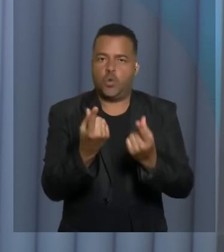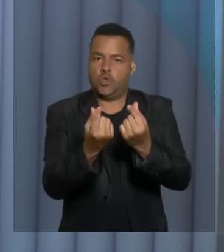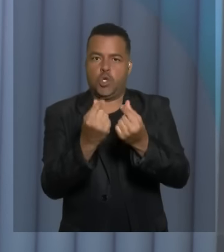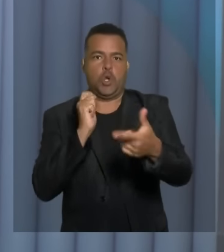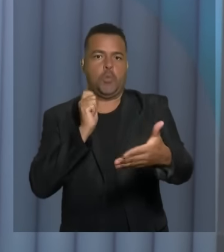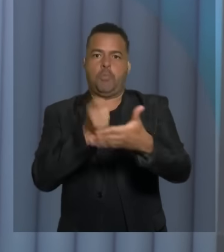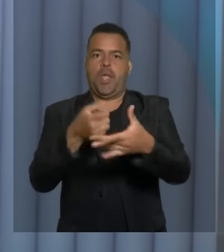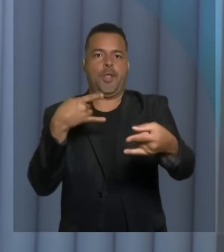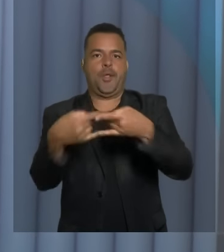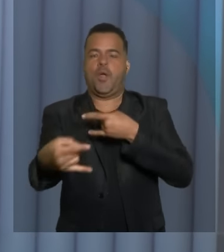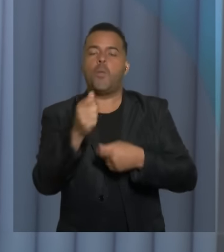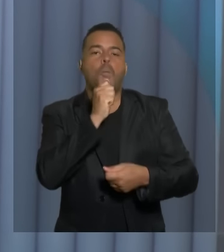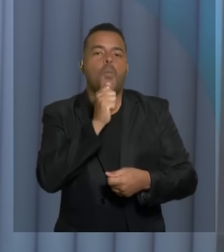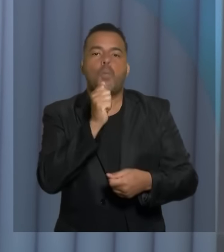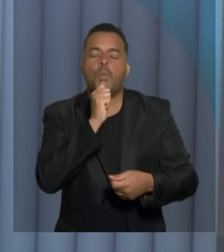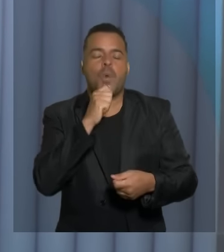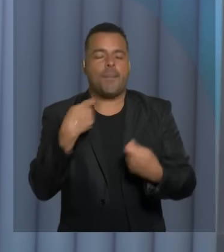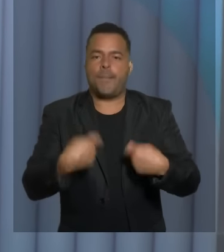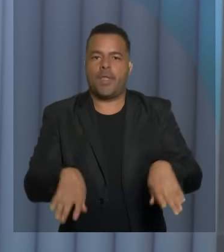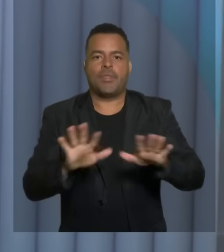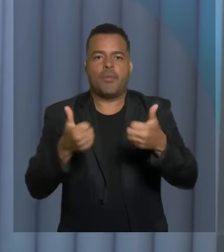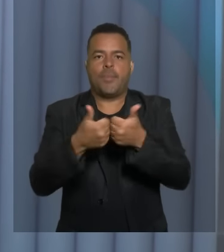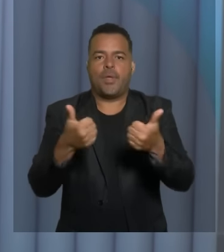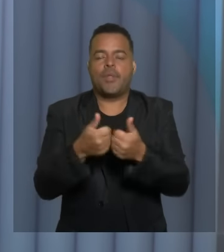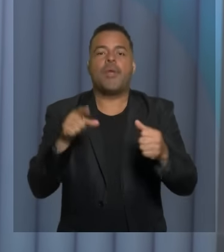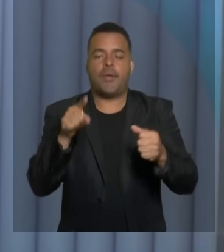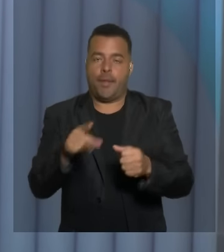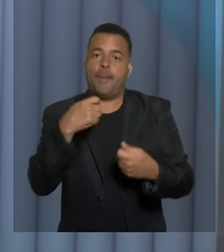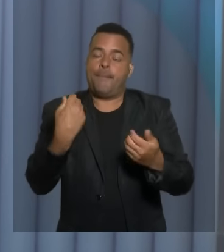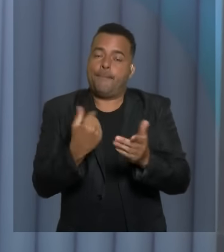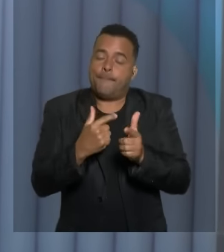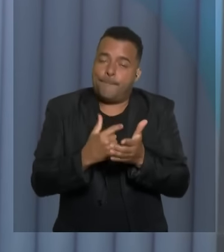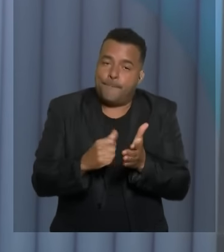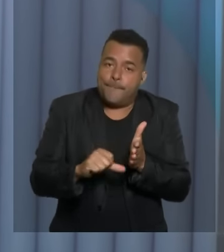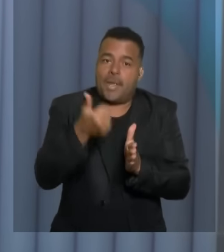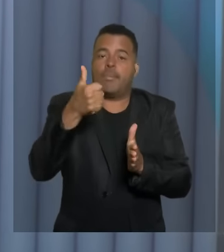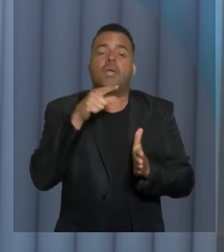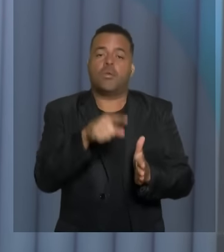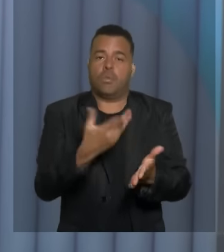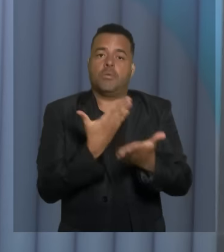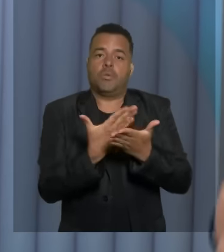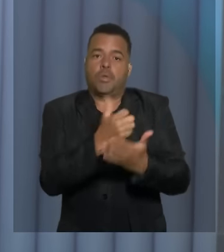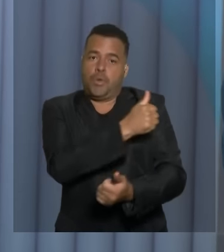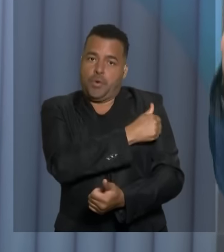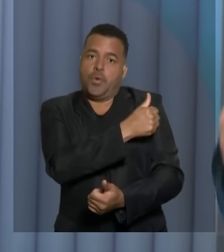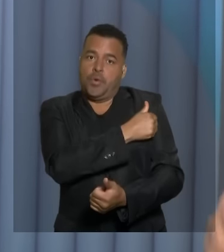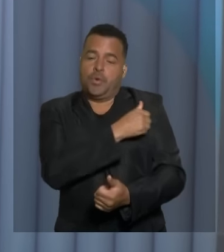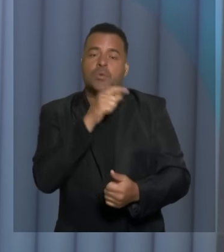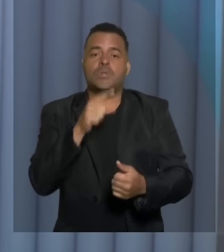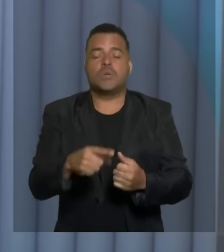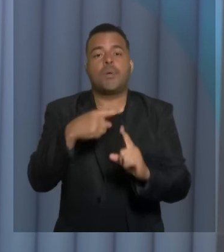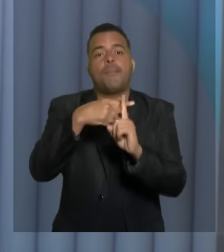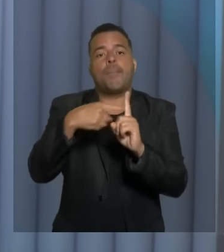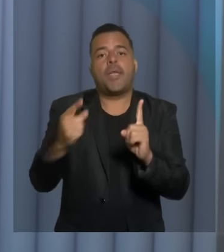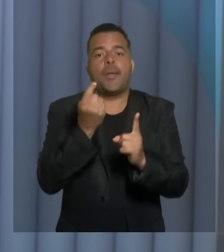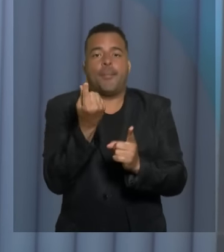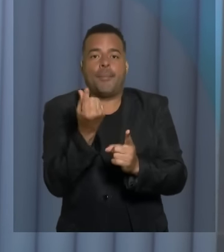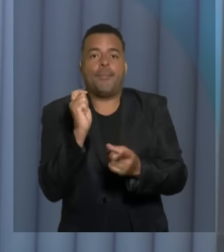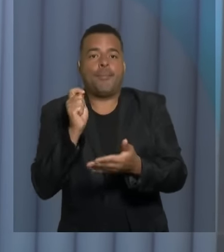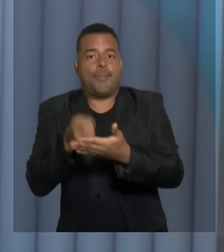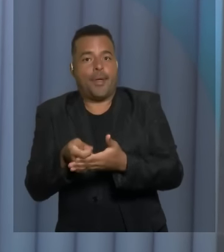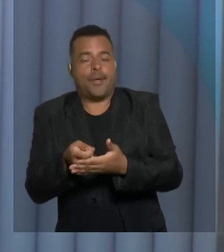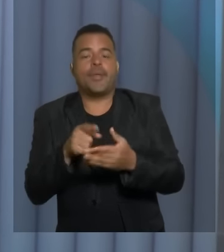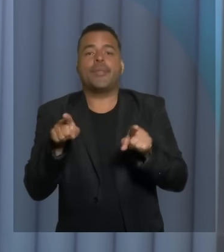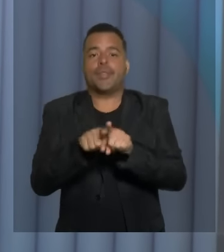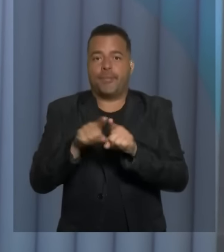Posteriormente, vamos estender para os estudantes, que atualmente já pagam meia-passagem. Em seguida, vamos estender para